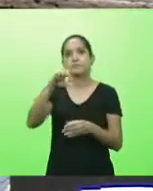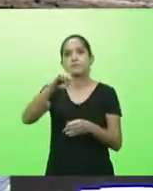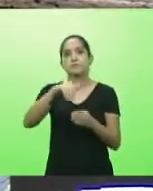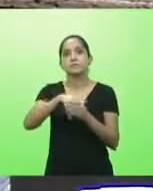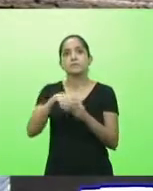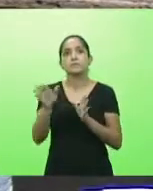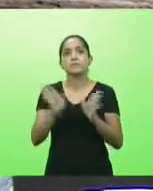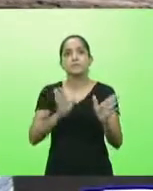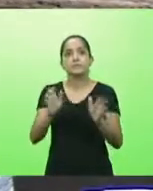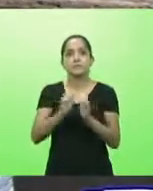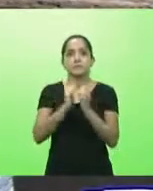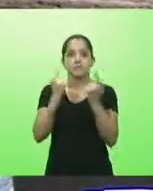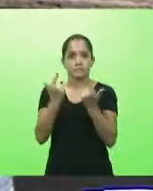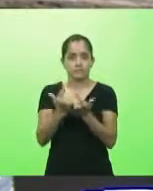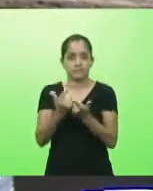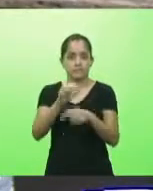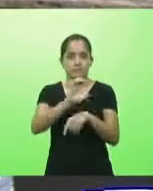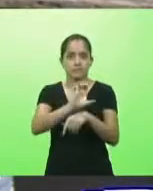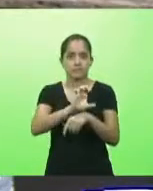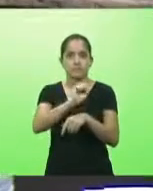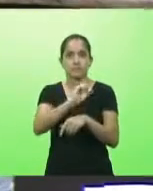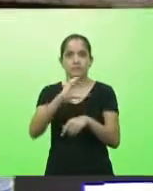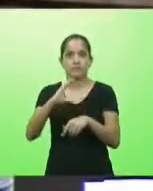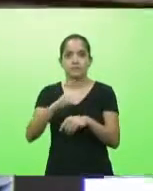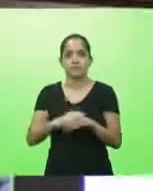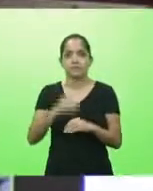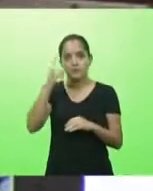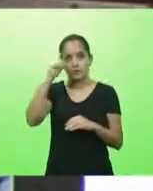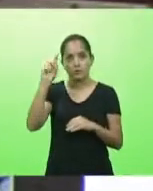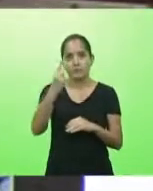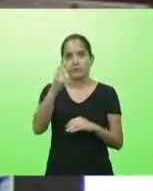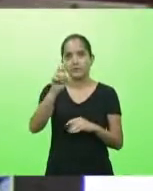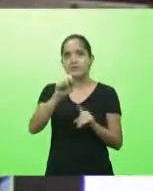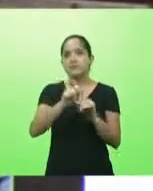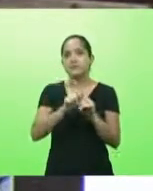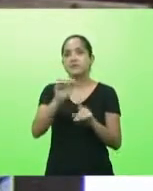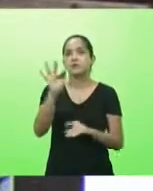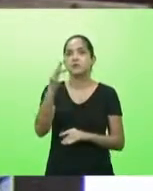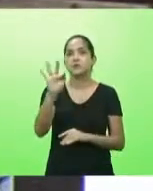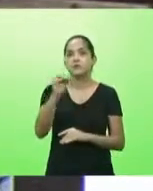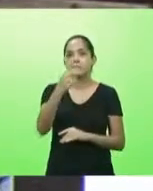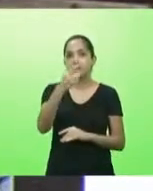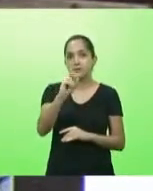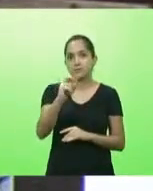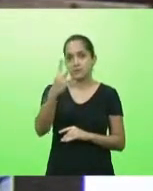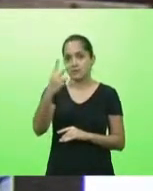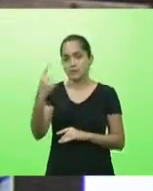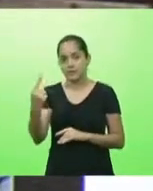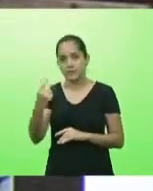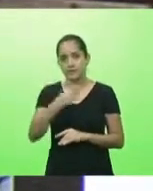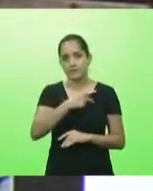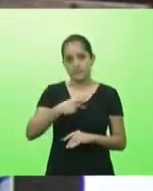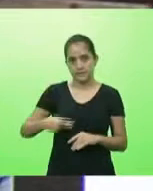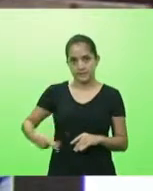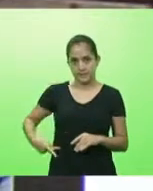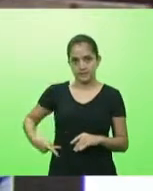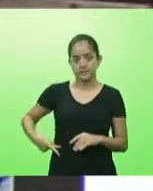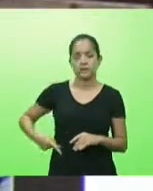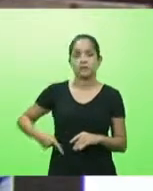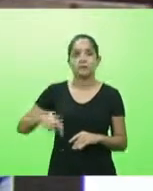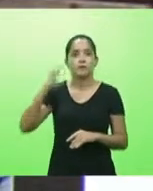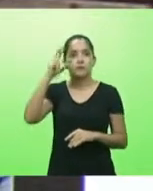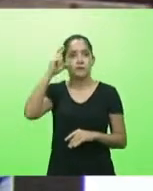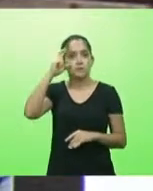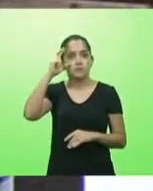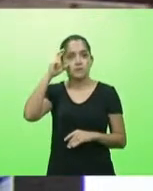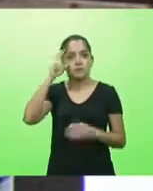legislatura da Assembleia Legislativa do Estado de Santa Catarina, realizada em 25 de fevereiro de 2021. Estava na presidência do deputado Ricardo Alba, na secretaria do